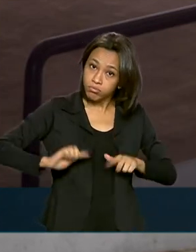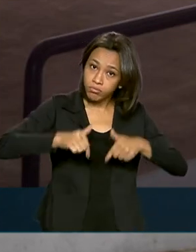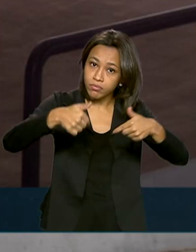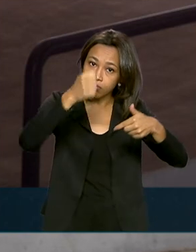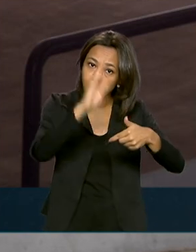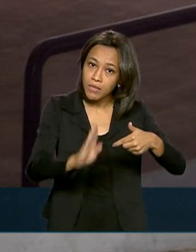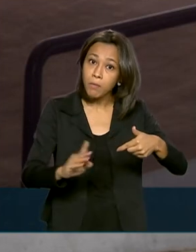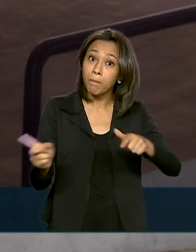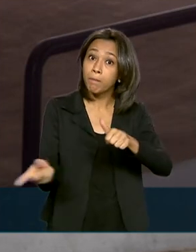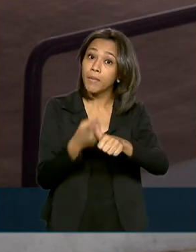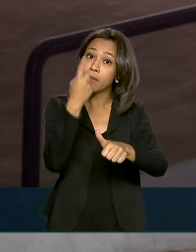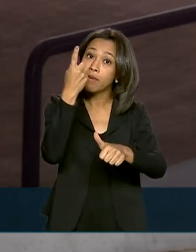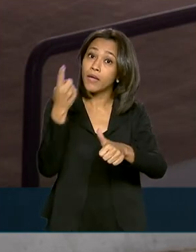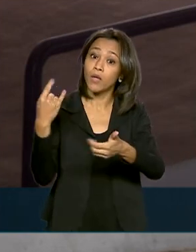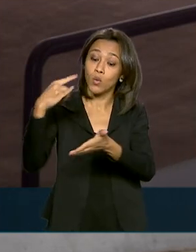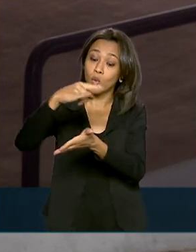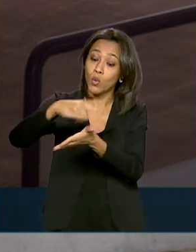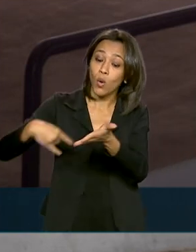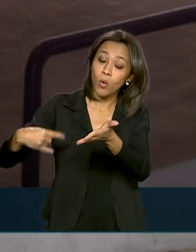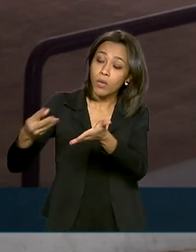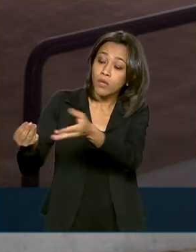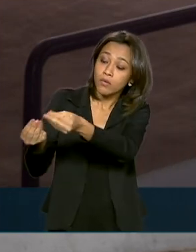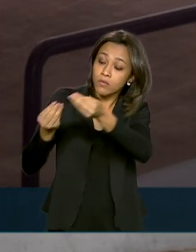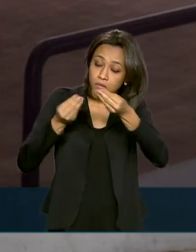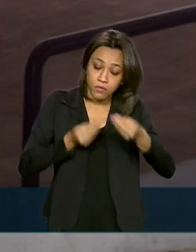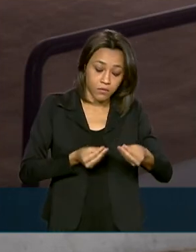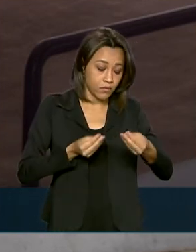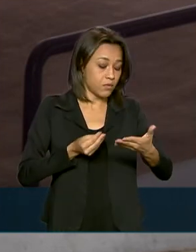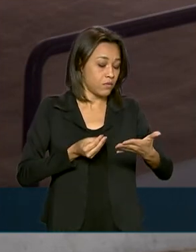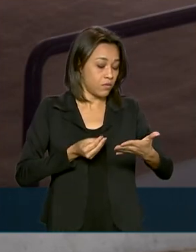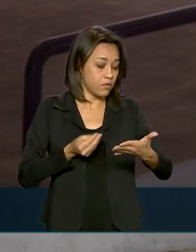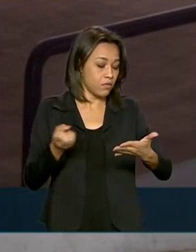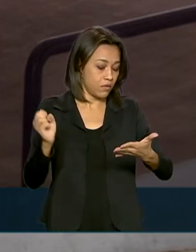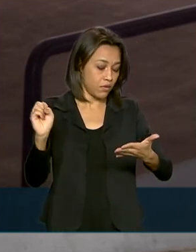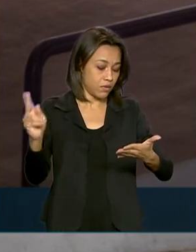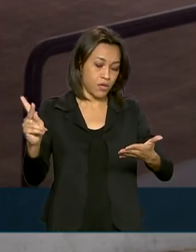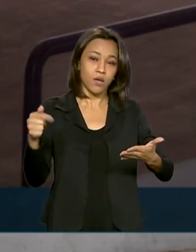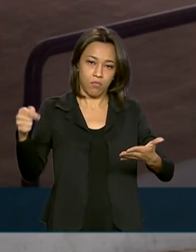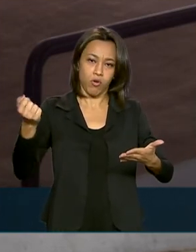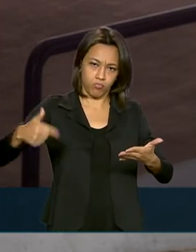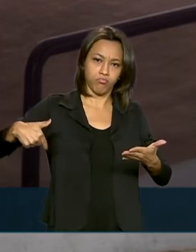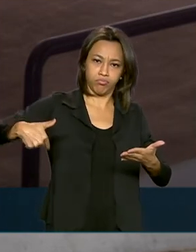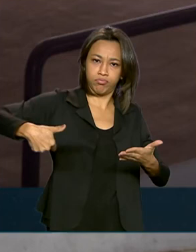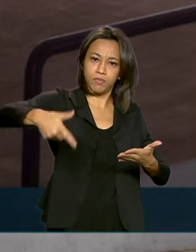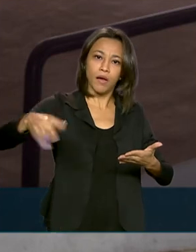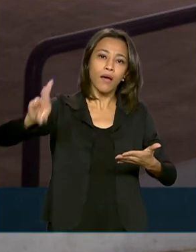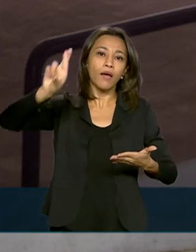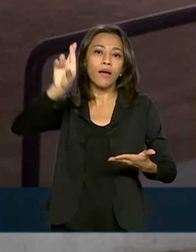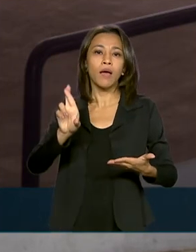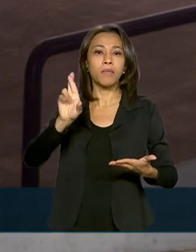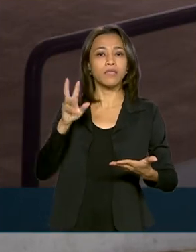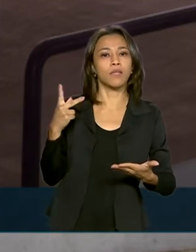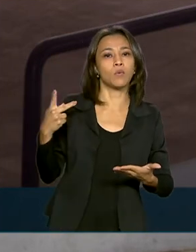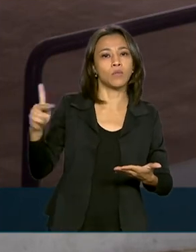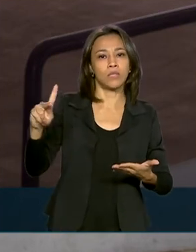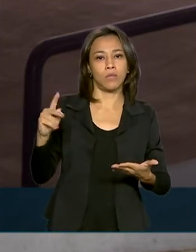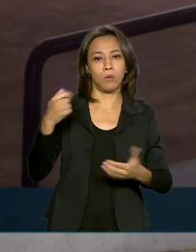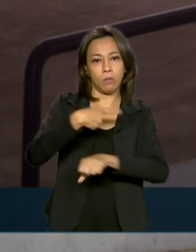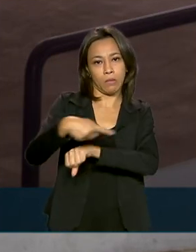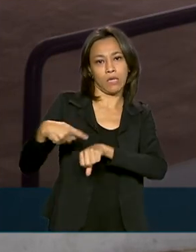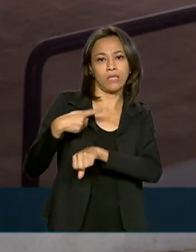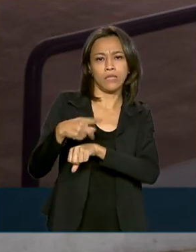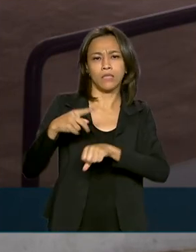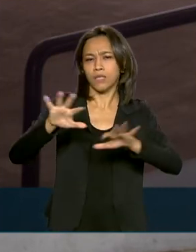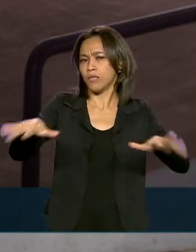documento ao governo do país onde ele vai atuar. A partir daí, ele já estará apto a representar o seu país em audiências ou